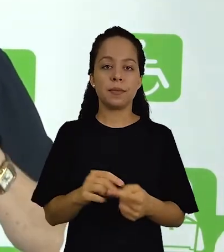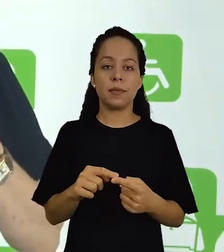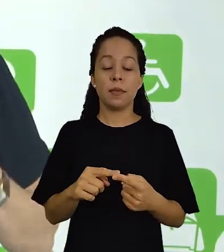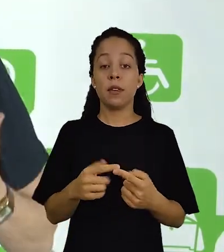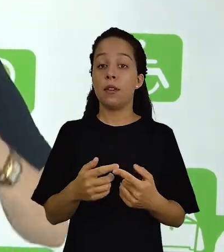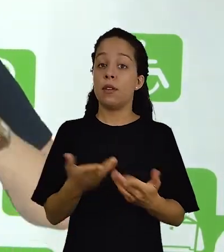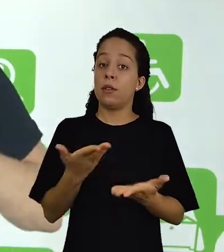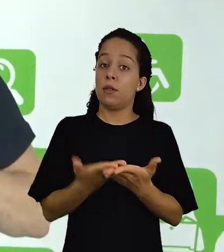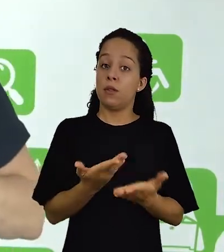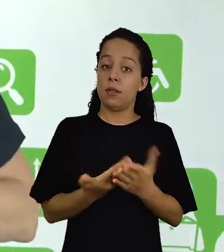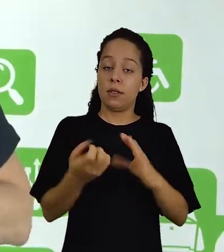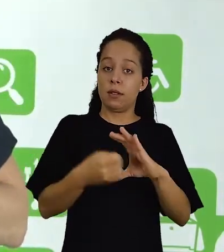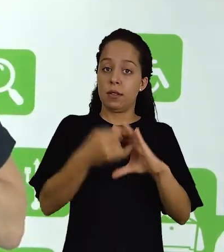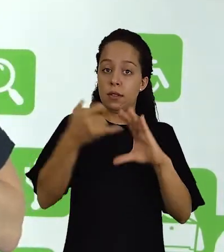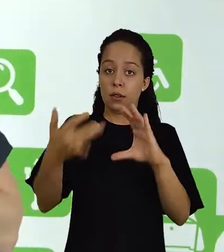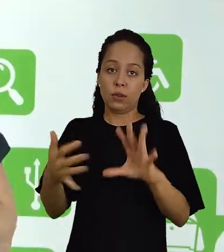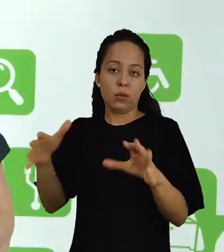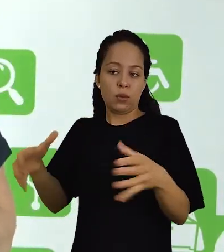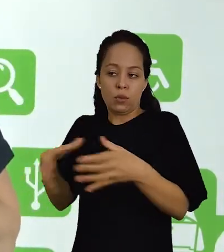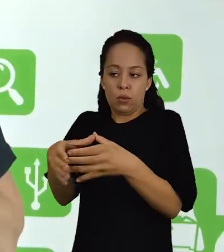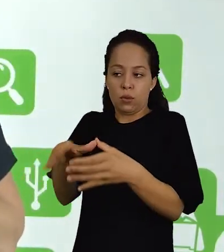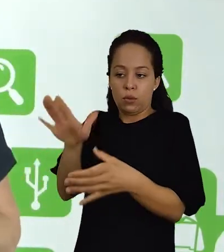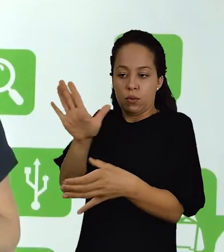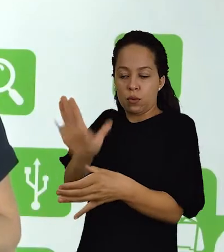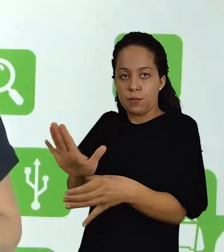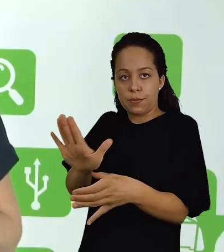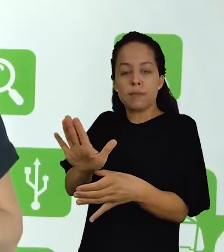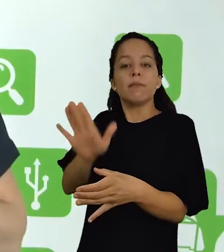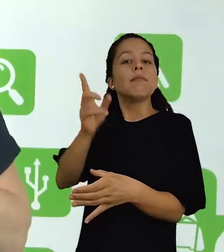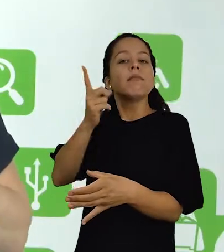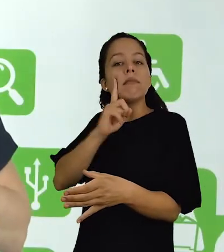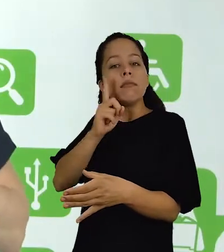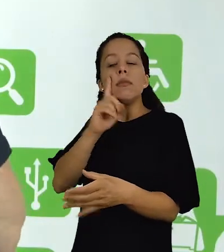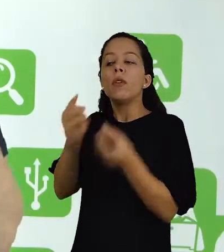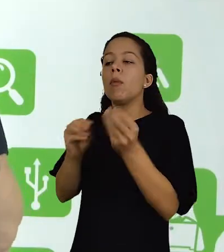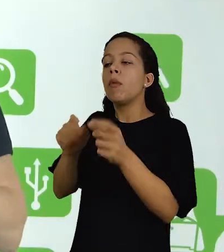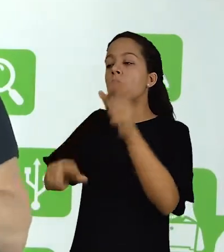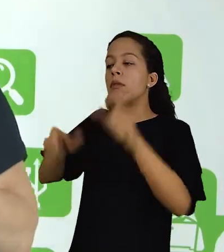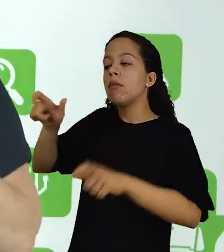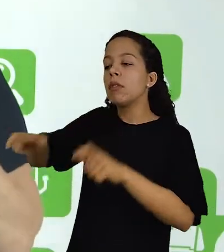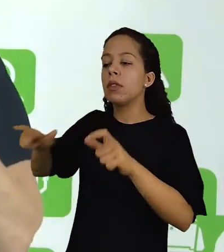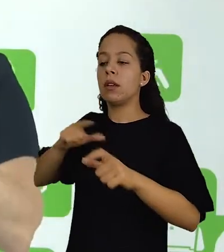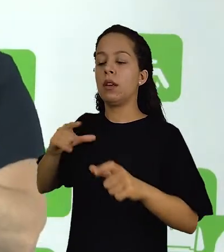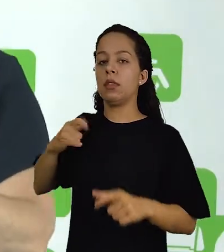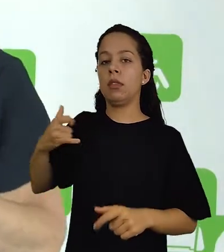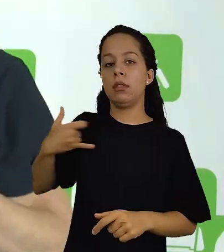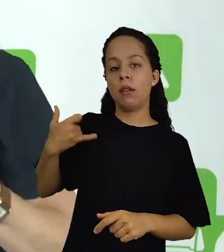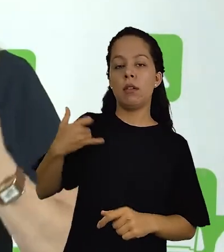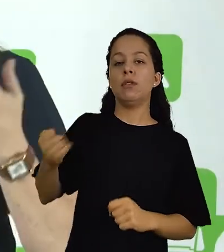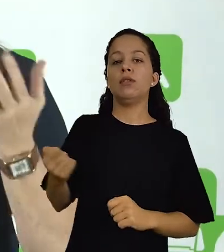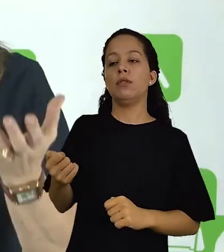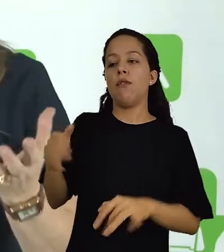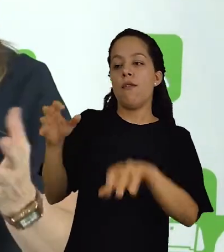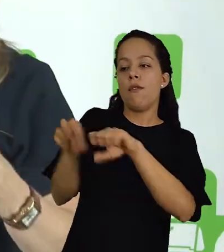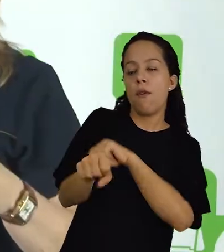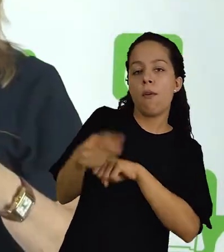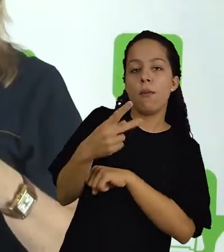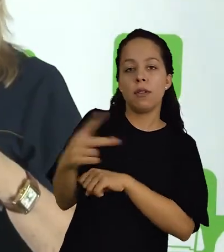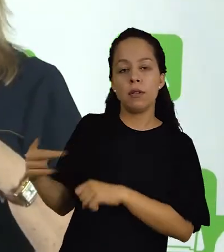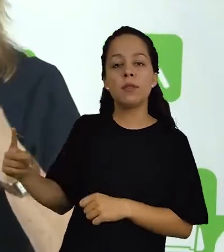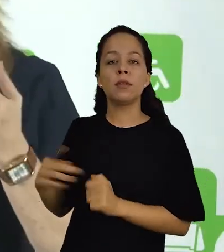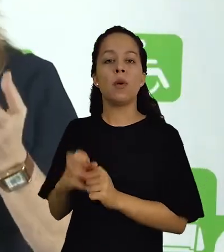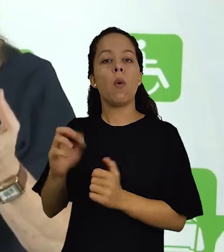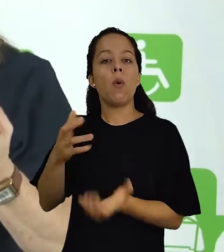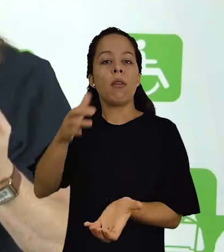estudar, por exemplo, as características de um determinado grupo, distribuindo-os por idade, por escolaridade, por